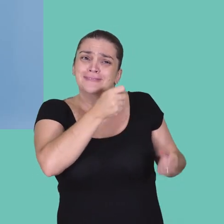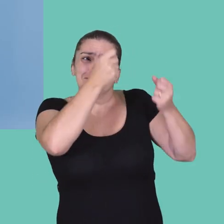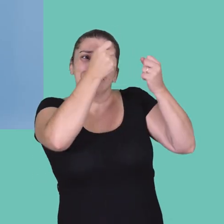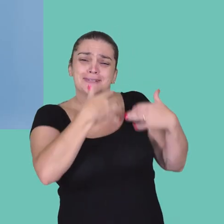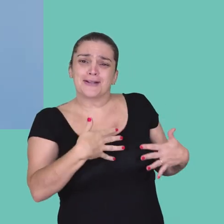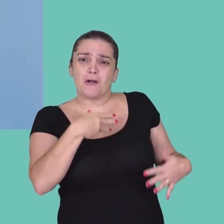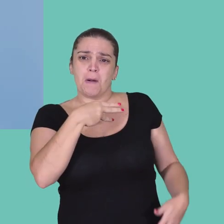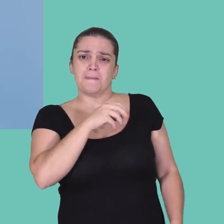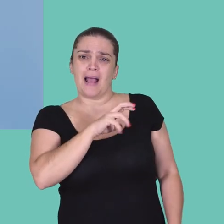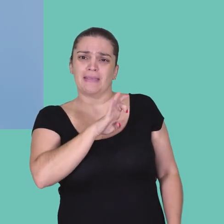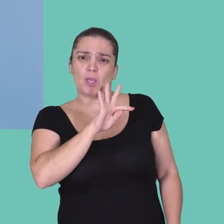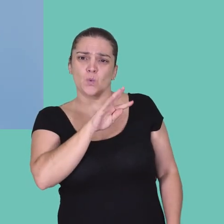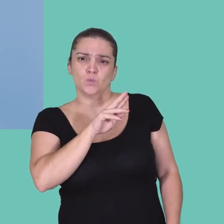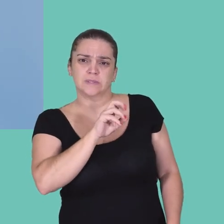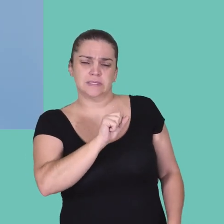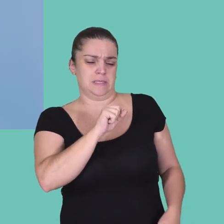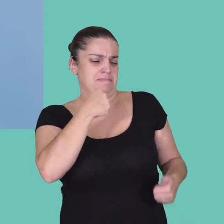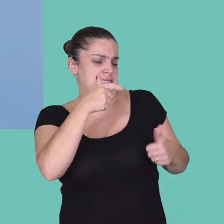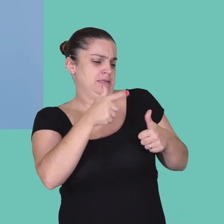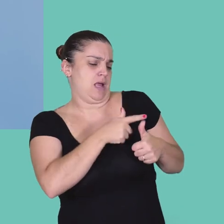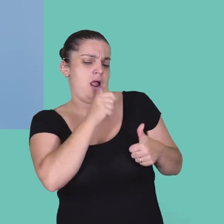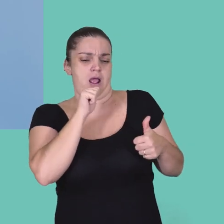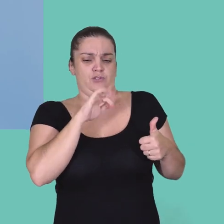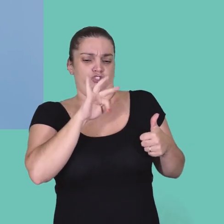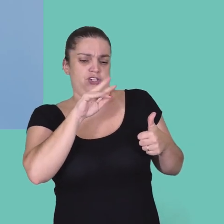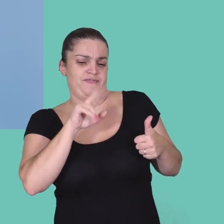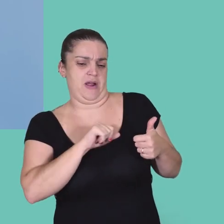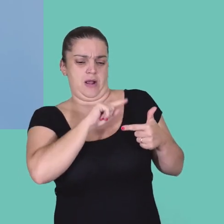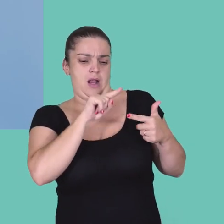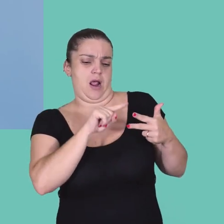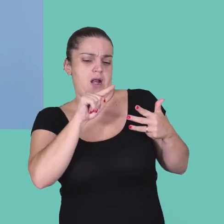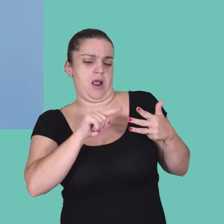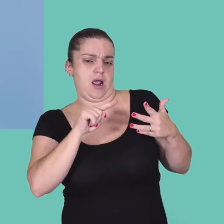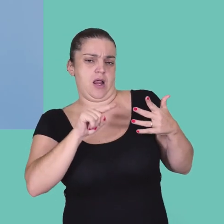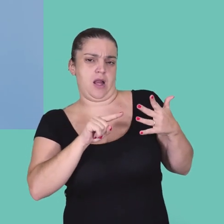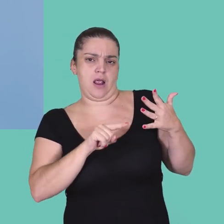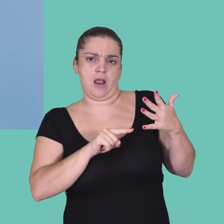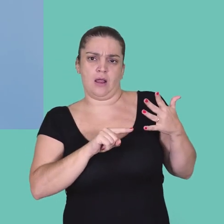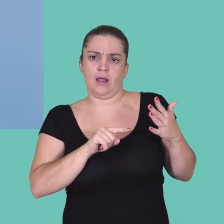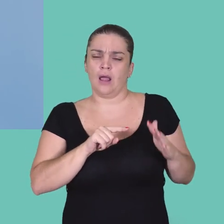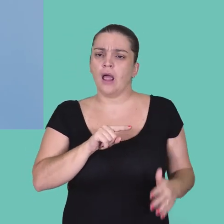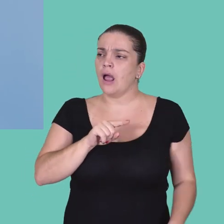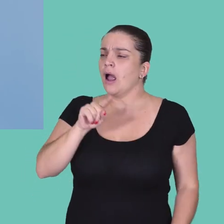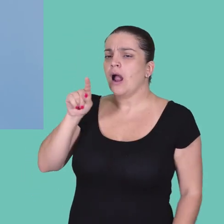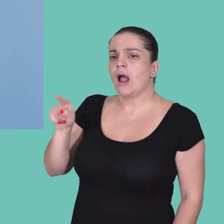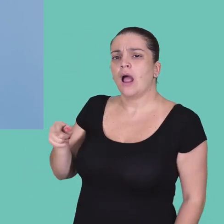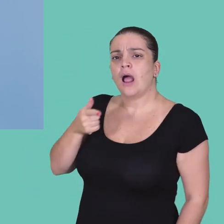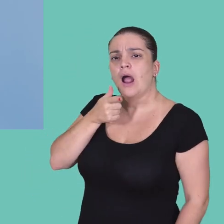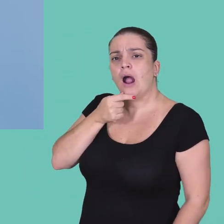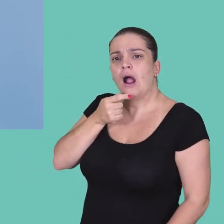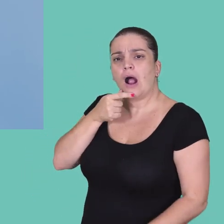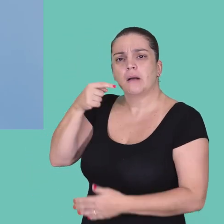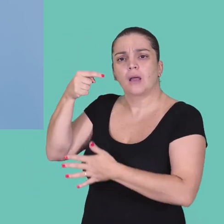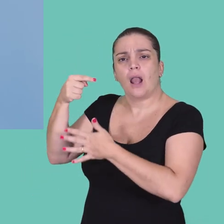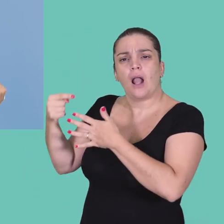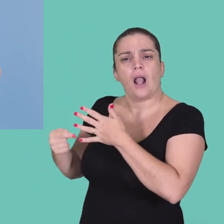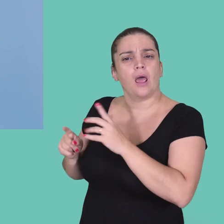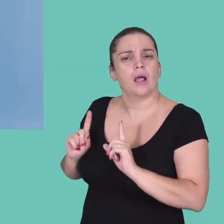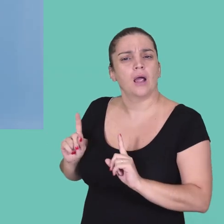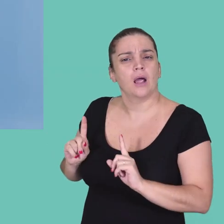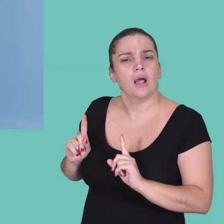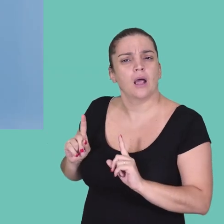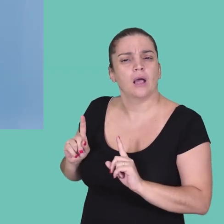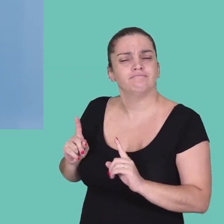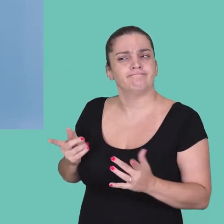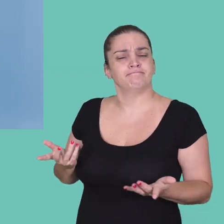tem que ser superativa, super falante, super tudo, mas não se exige a mesma coisa dos homens. E as